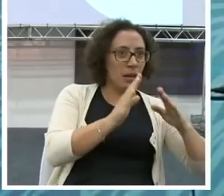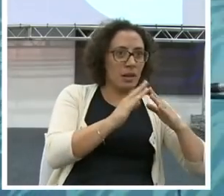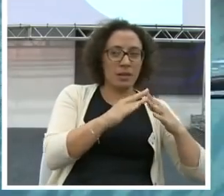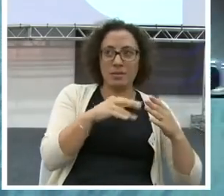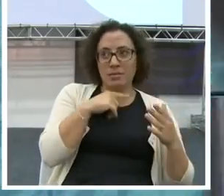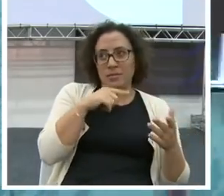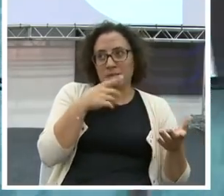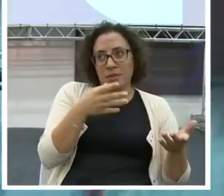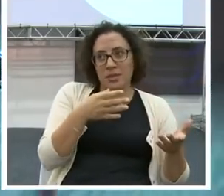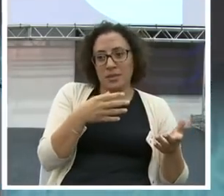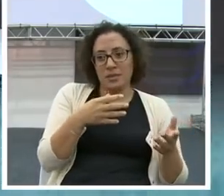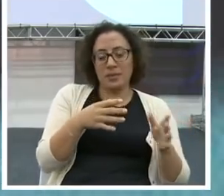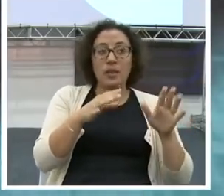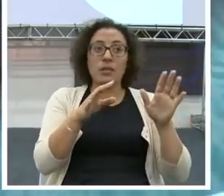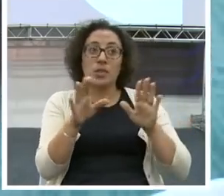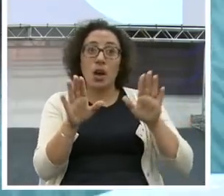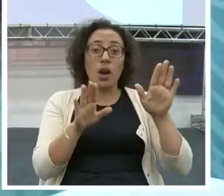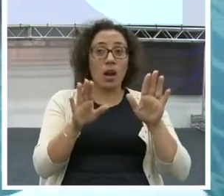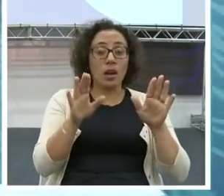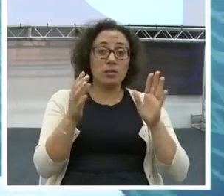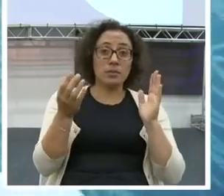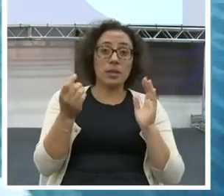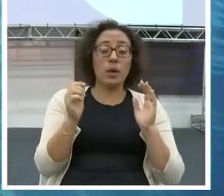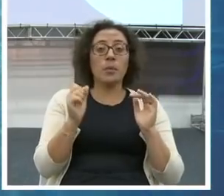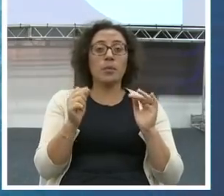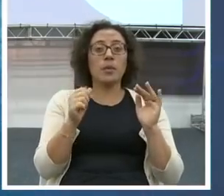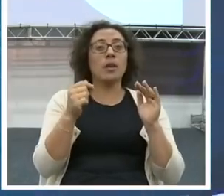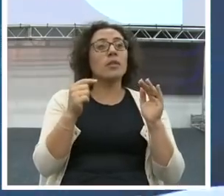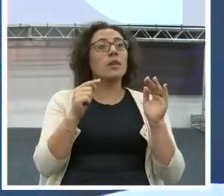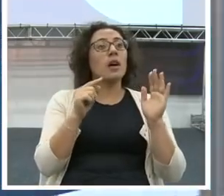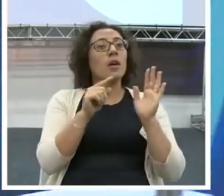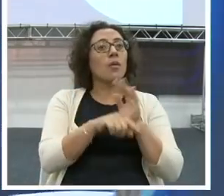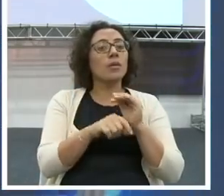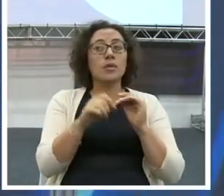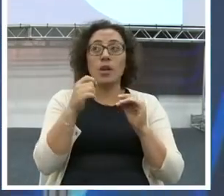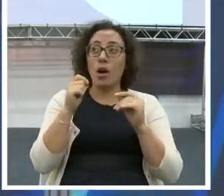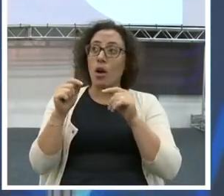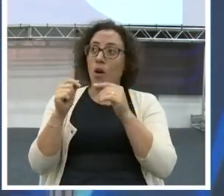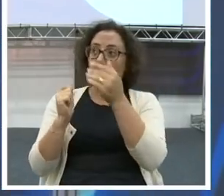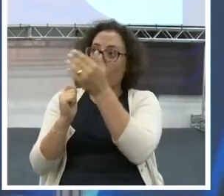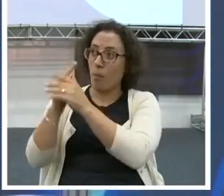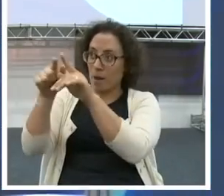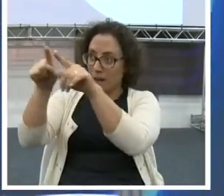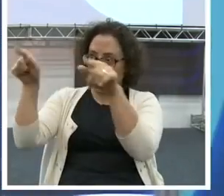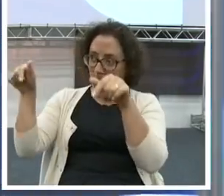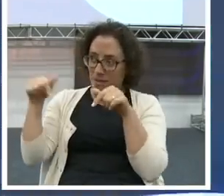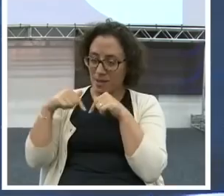É a nossa técnica de ativo para passivo. Falei, onde tem essa promoção? Comprar a sala e ganhar o carro.